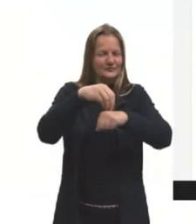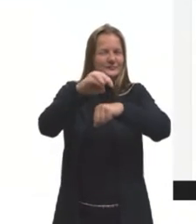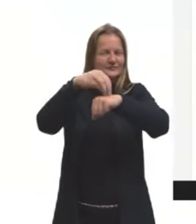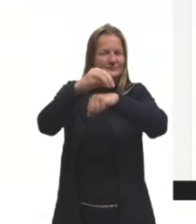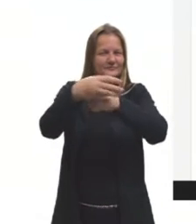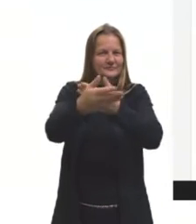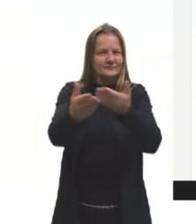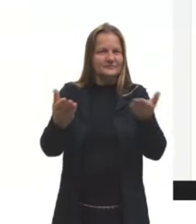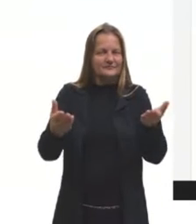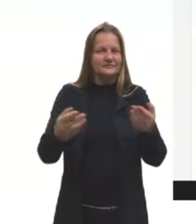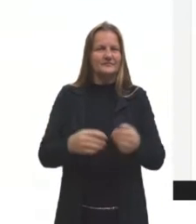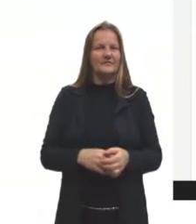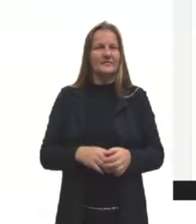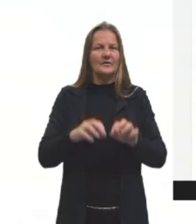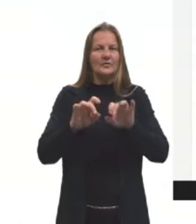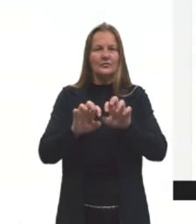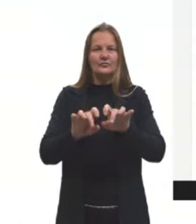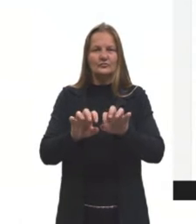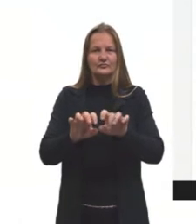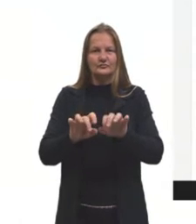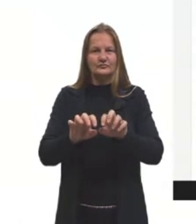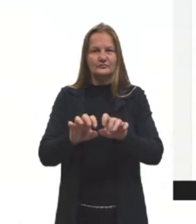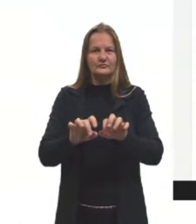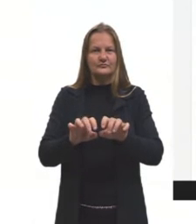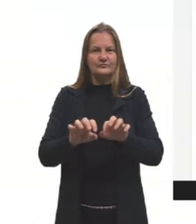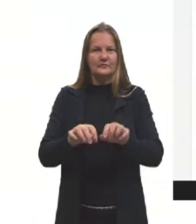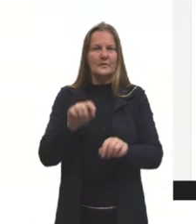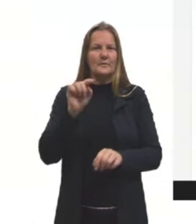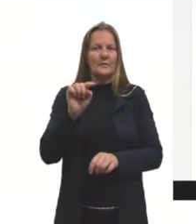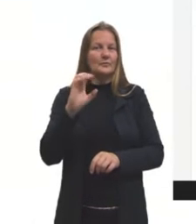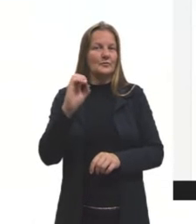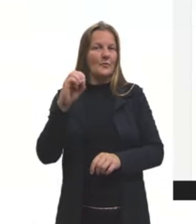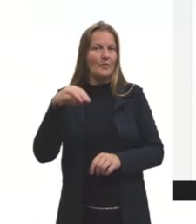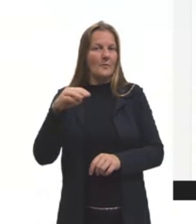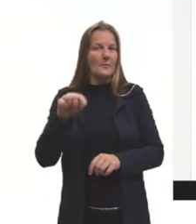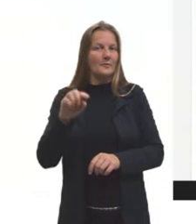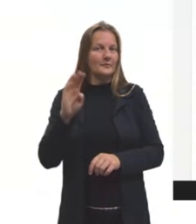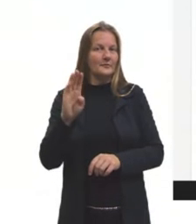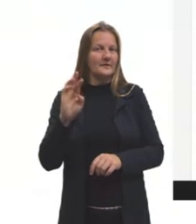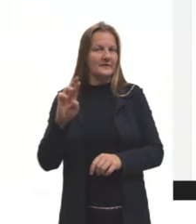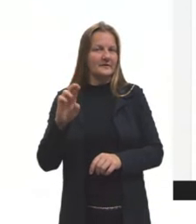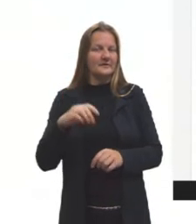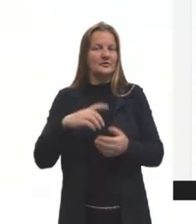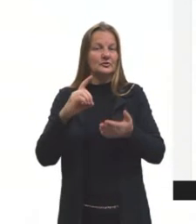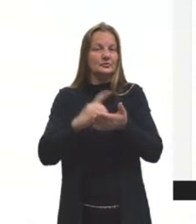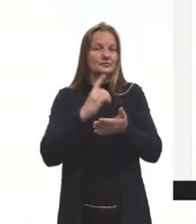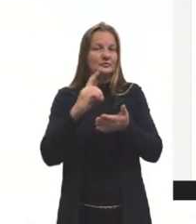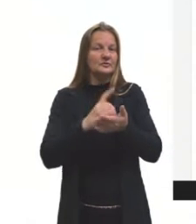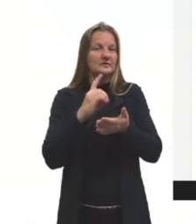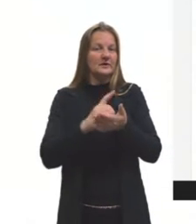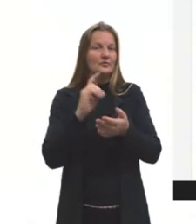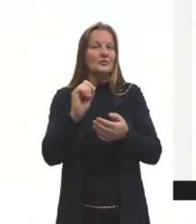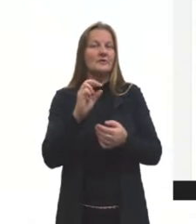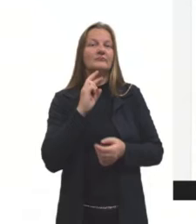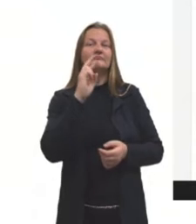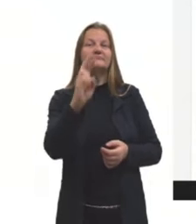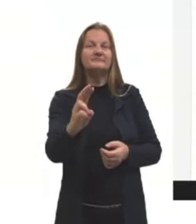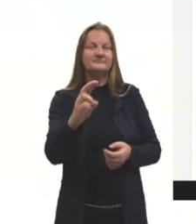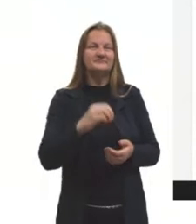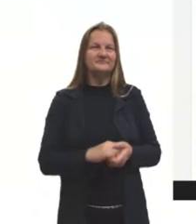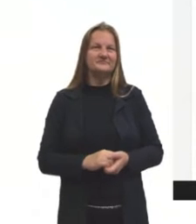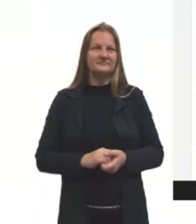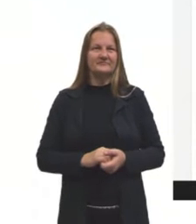Eu digitei lá no dicio.com.br a palavra dicionário. E ele vai me dar